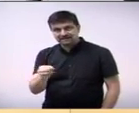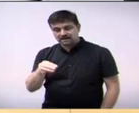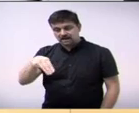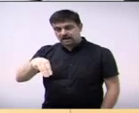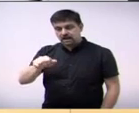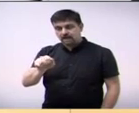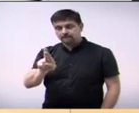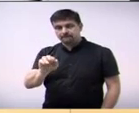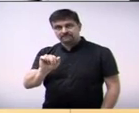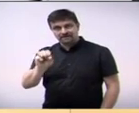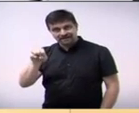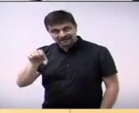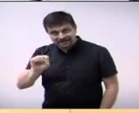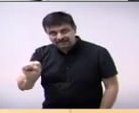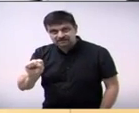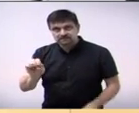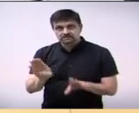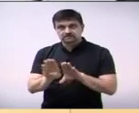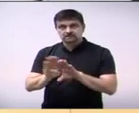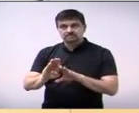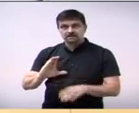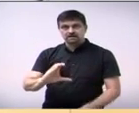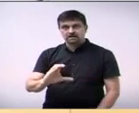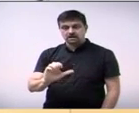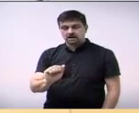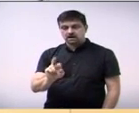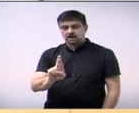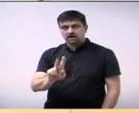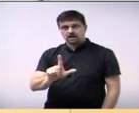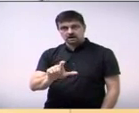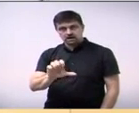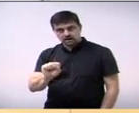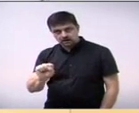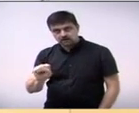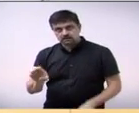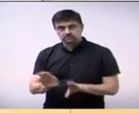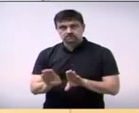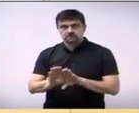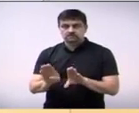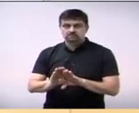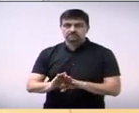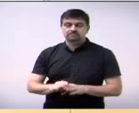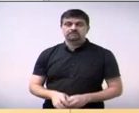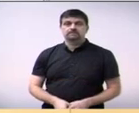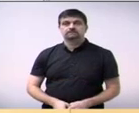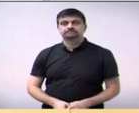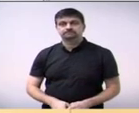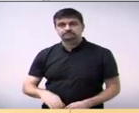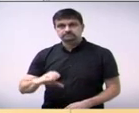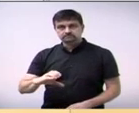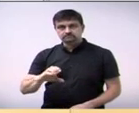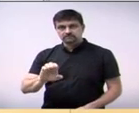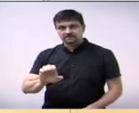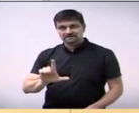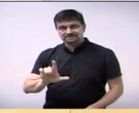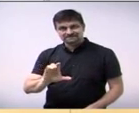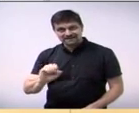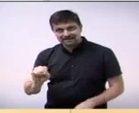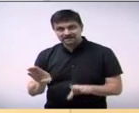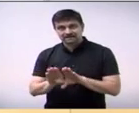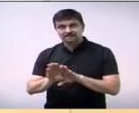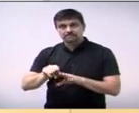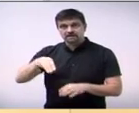Carlinhos Seguinete, Célia Garuti e do senhor Matheus Diniz Lima Cardoso.